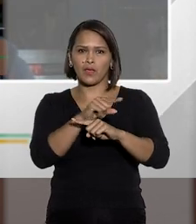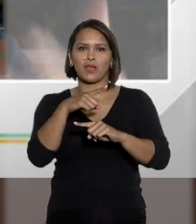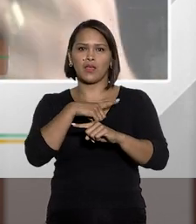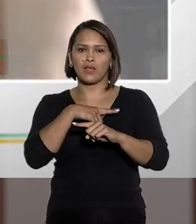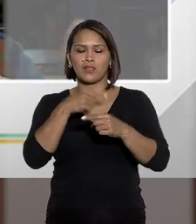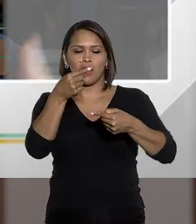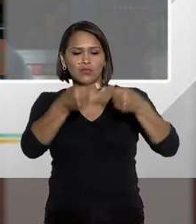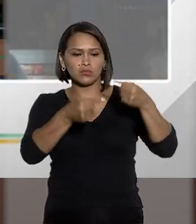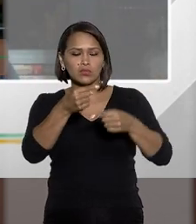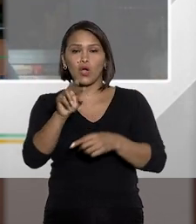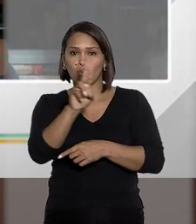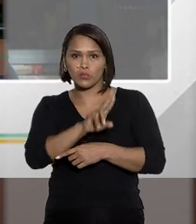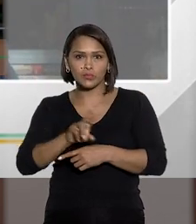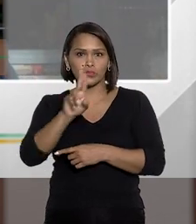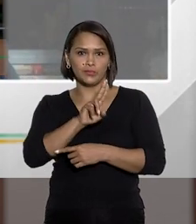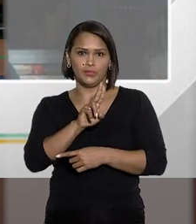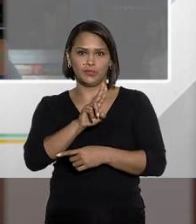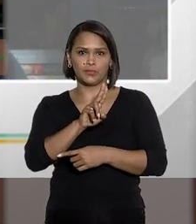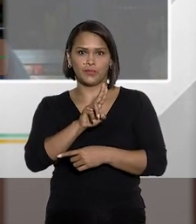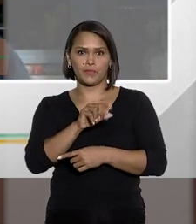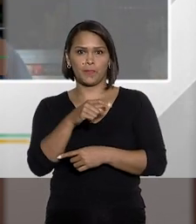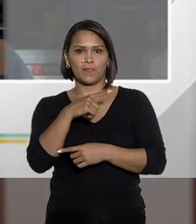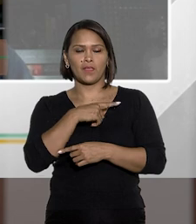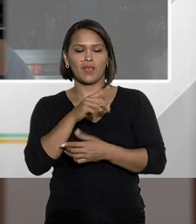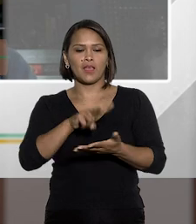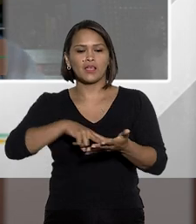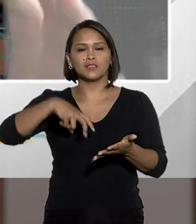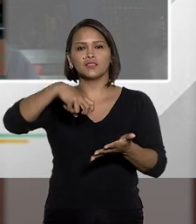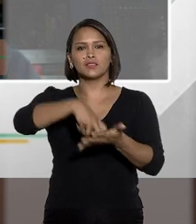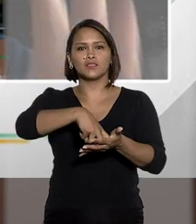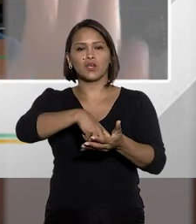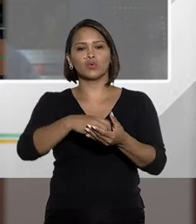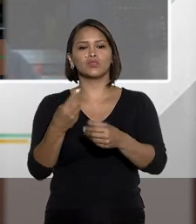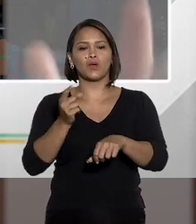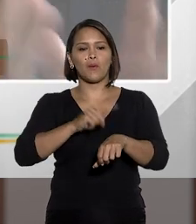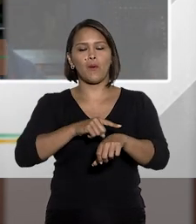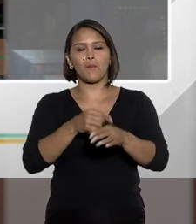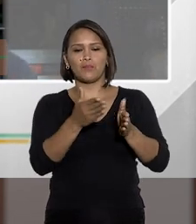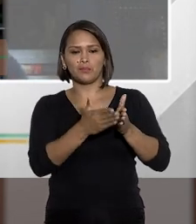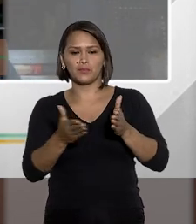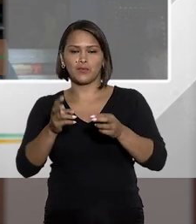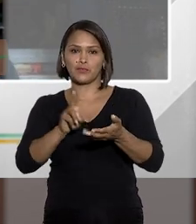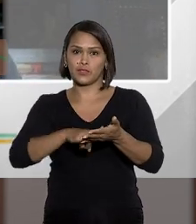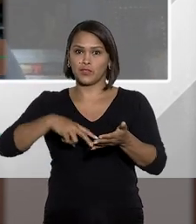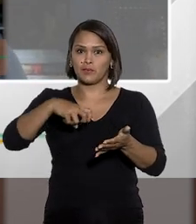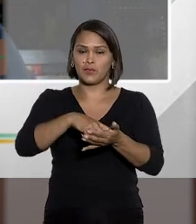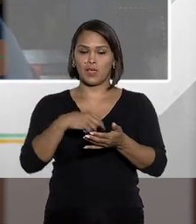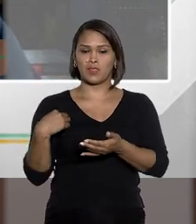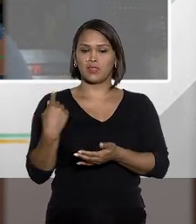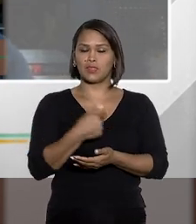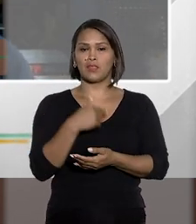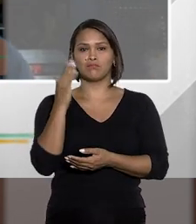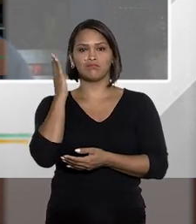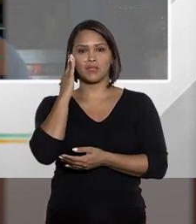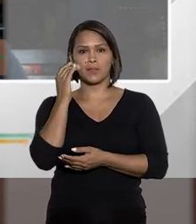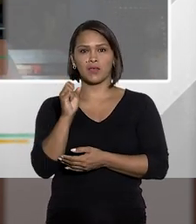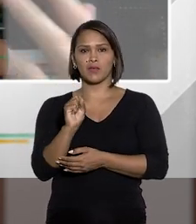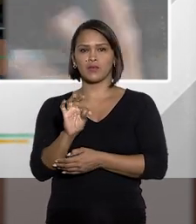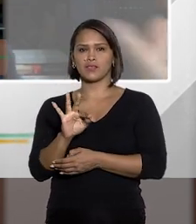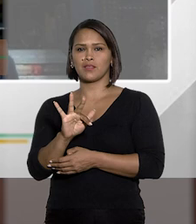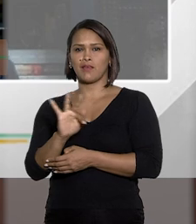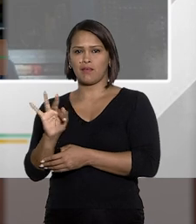inversa, ele está sendo muito útil. Execução provisória da pena. Nós sabemos